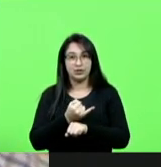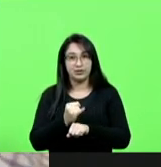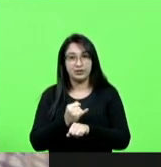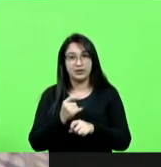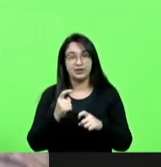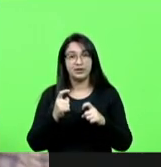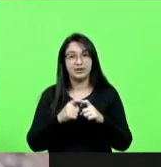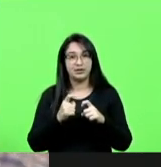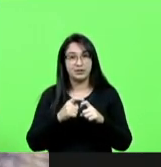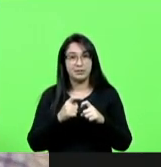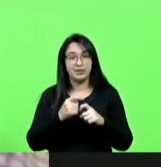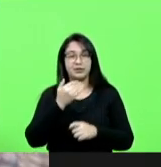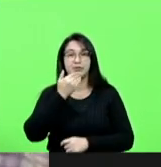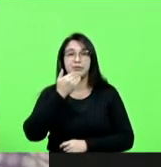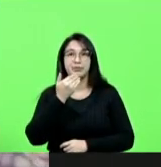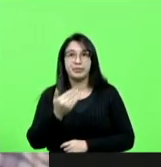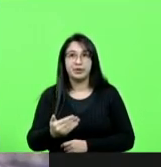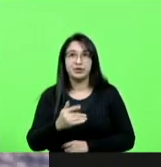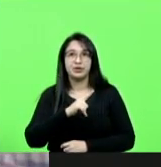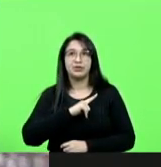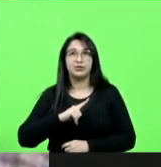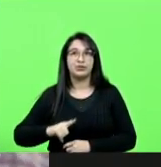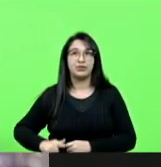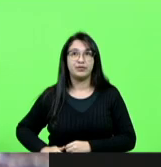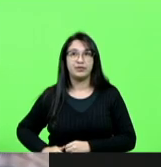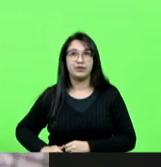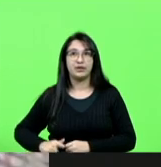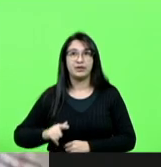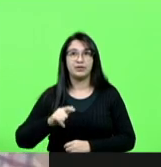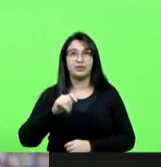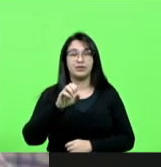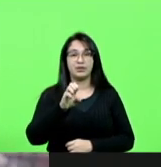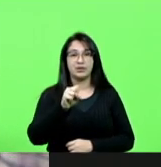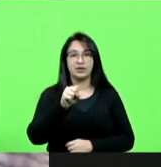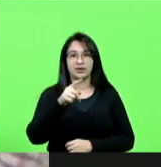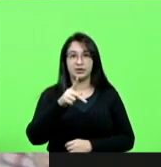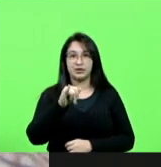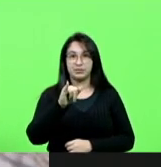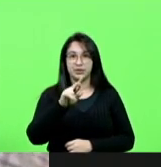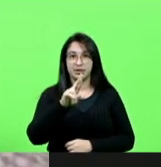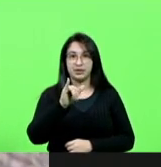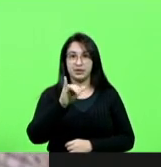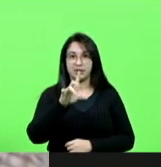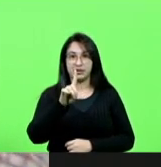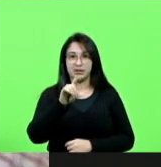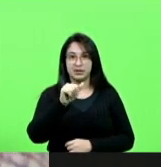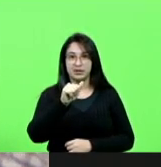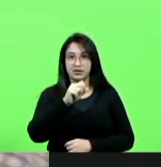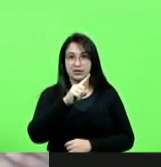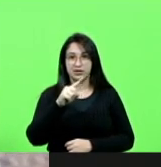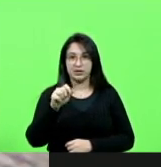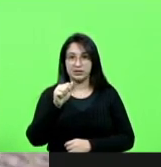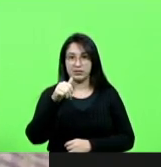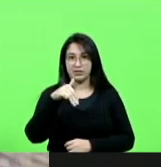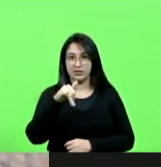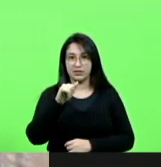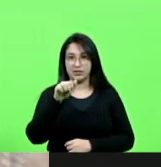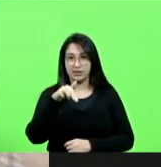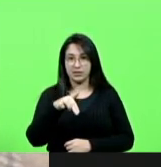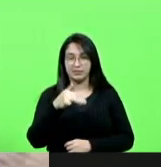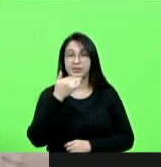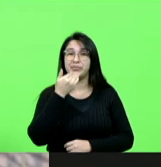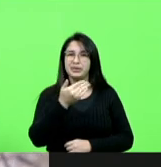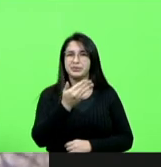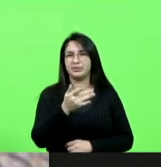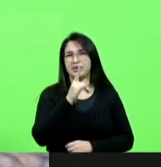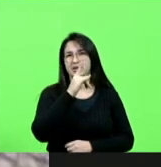que pediu ao então governador Espiridião a mim que construísse o hospital materno infantil porque nós precisávamos desse